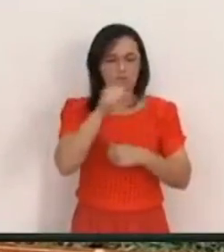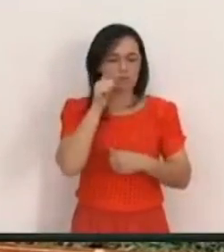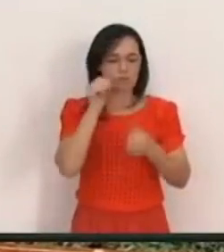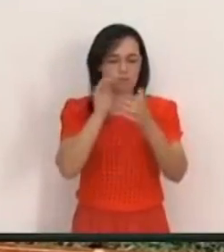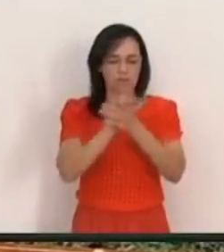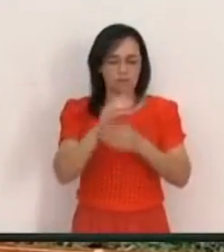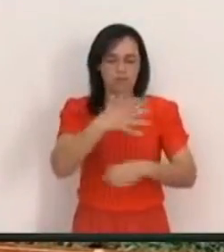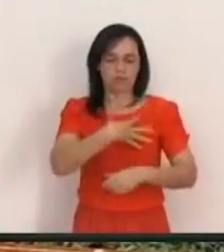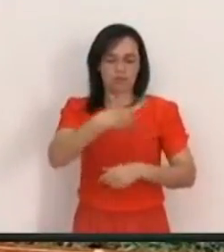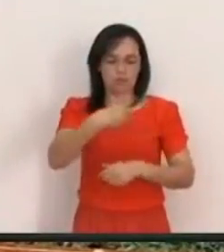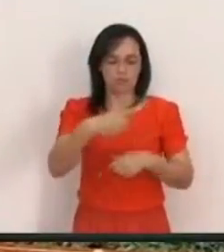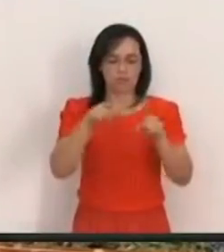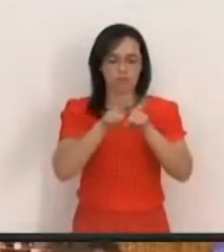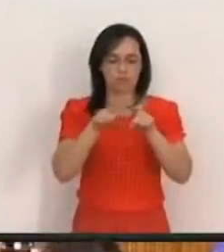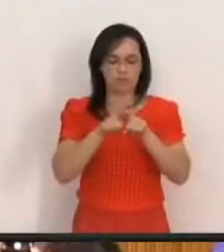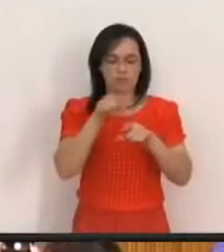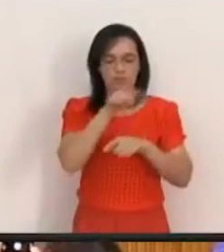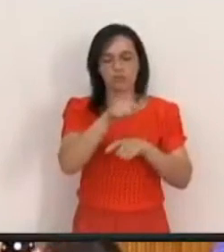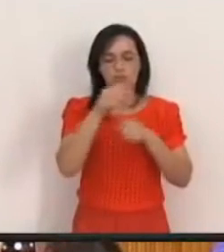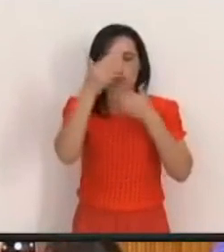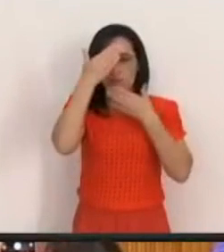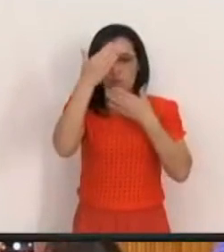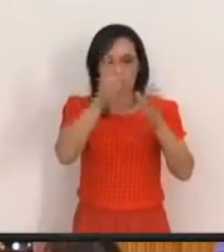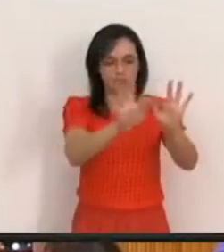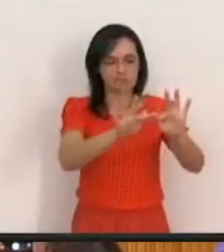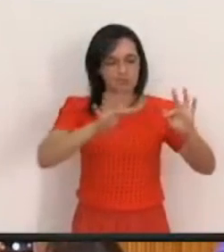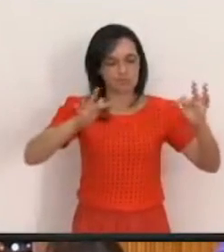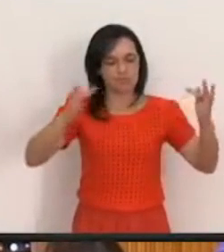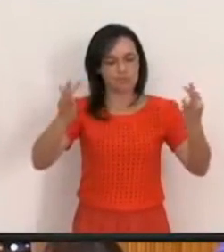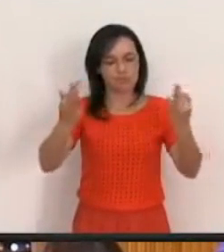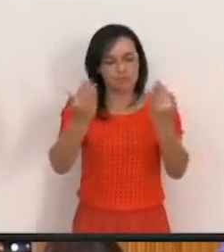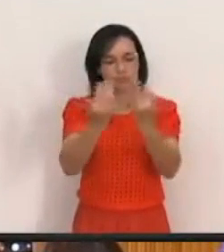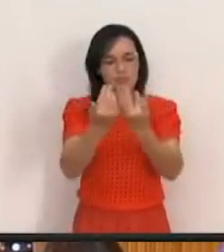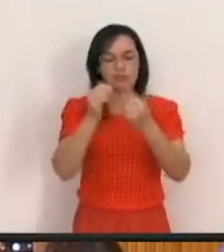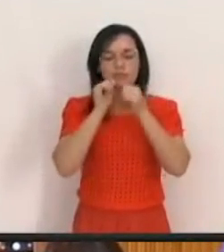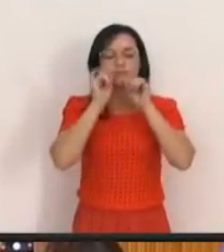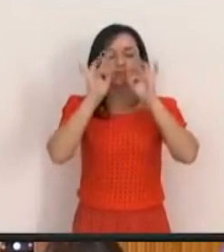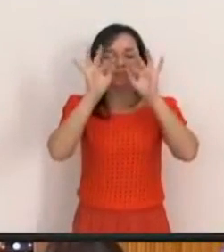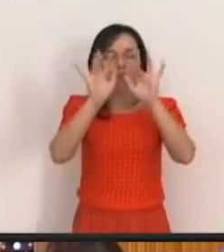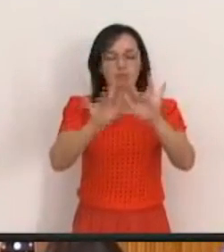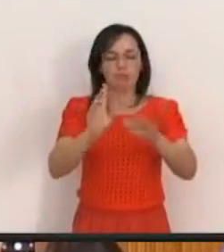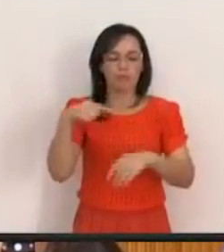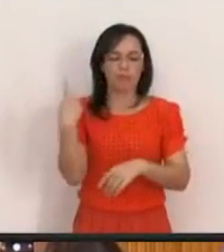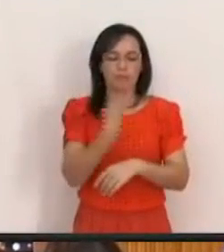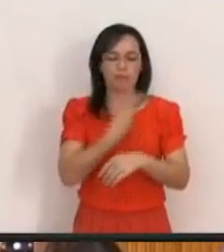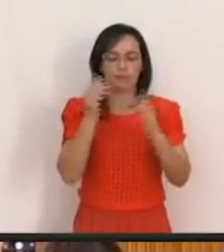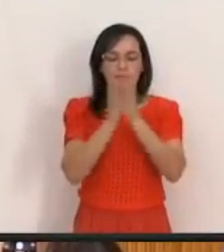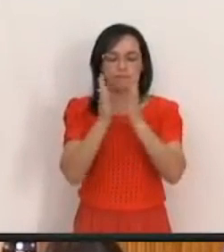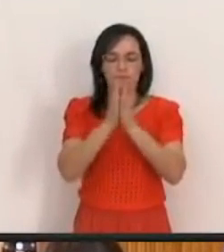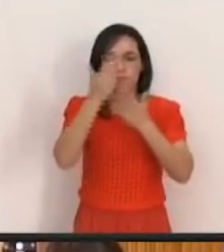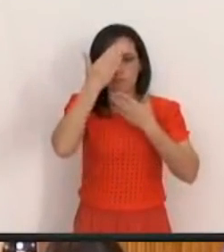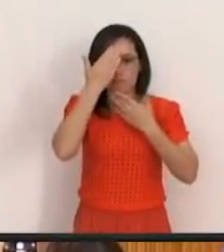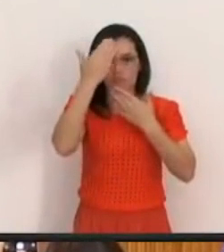Seu filhinho Te agradecemos Pela vida Desta família Que tanto tem Nos abençoado Nós oramos E te